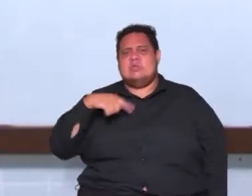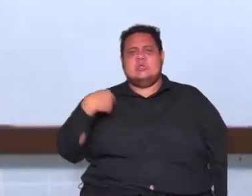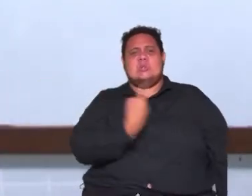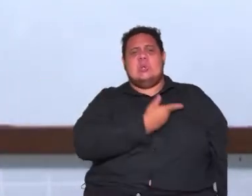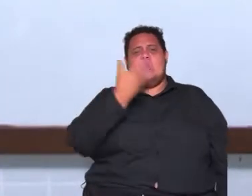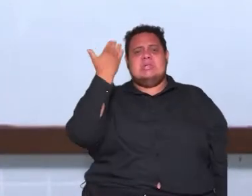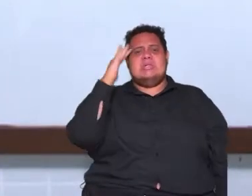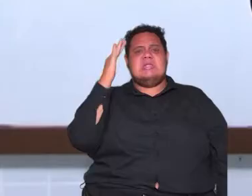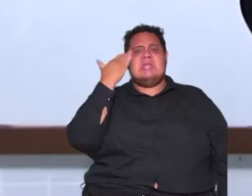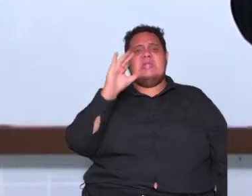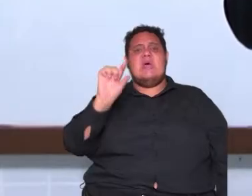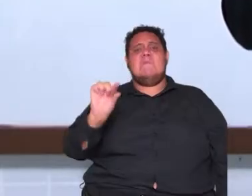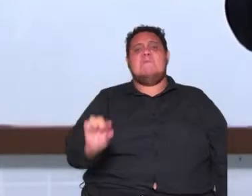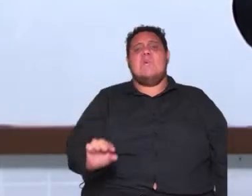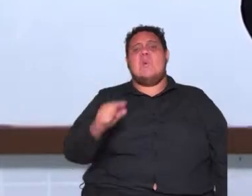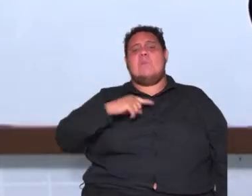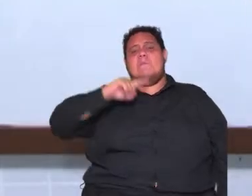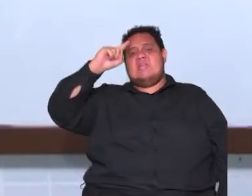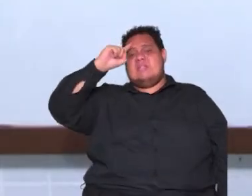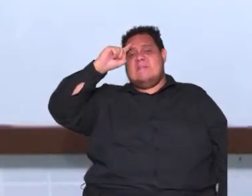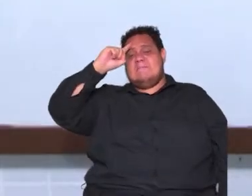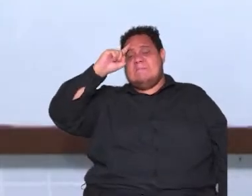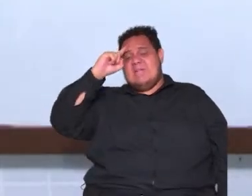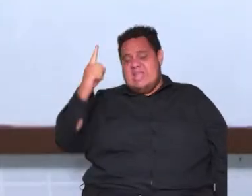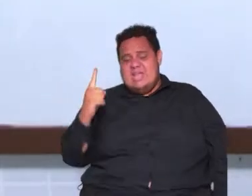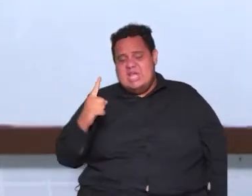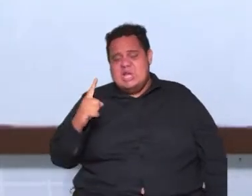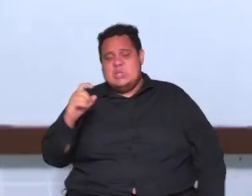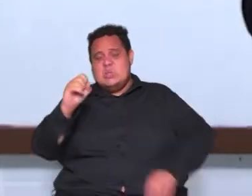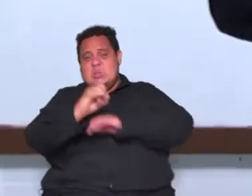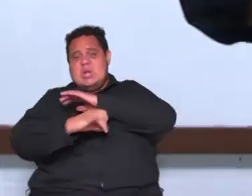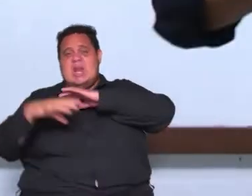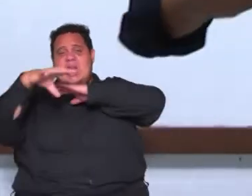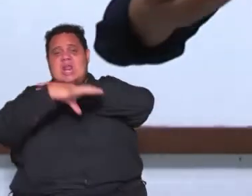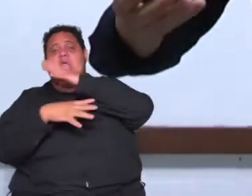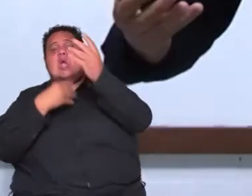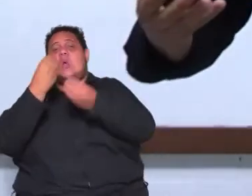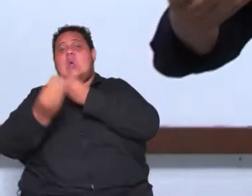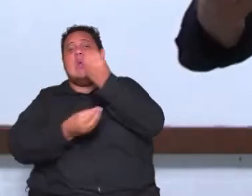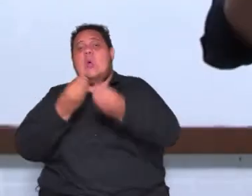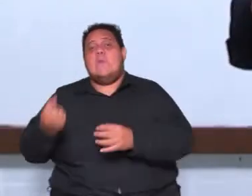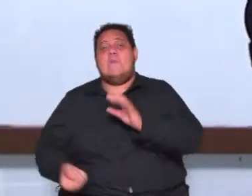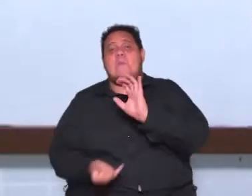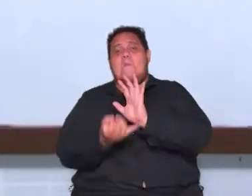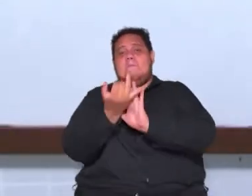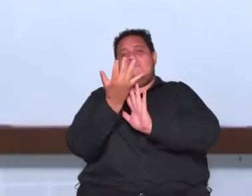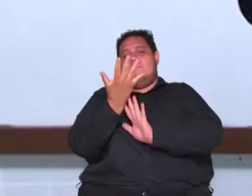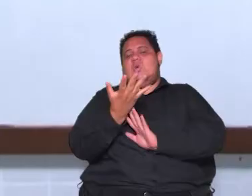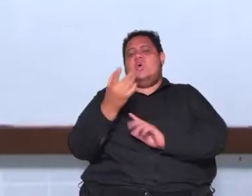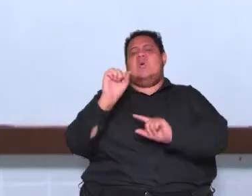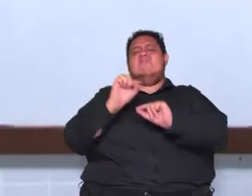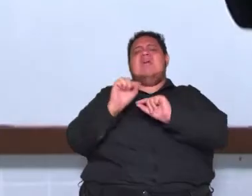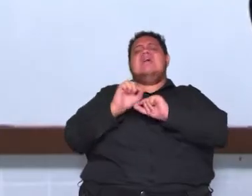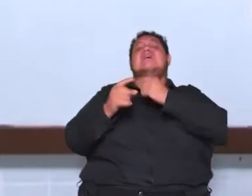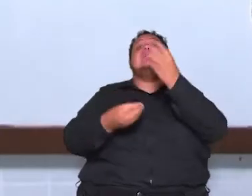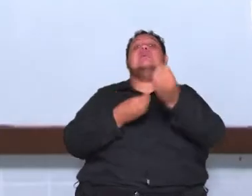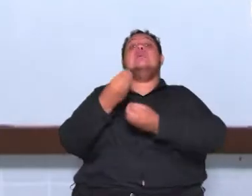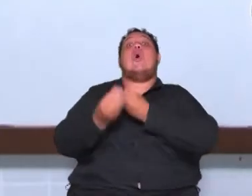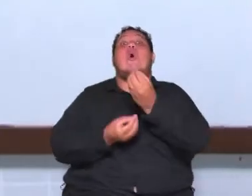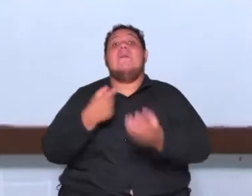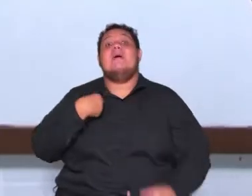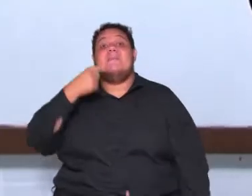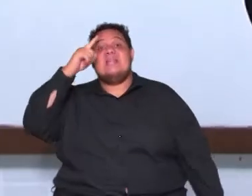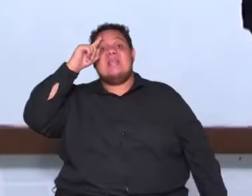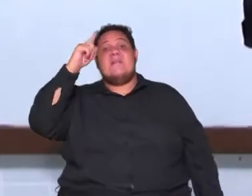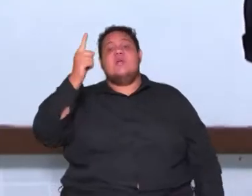entendemos um pouco do pensamento iluminista como é que surgiu a construção desse pensamento